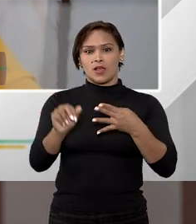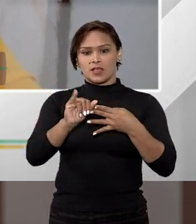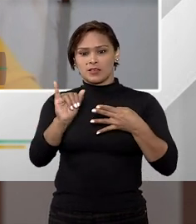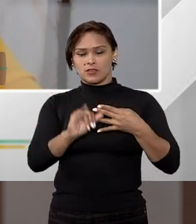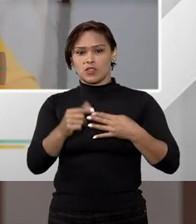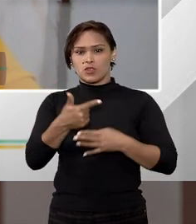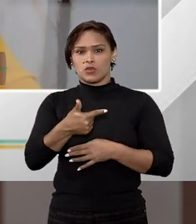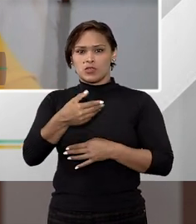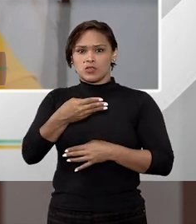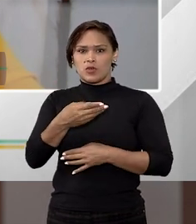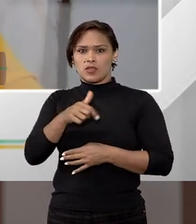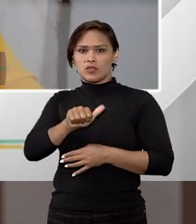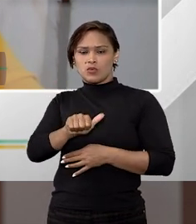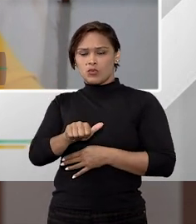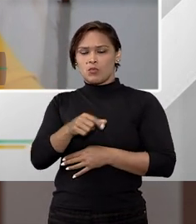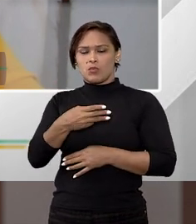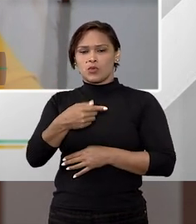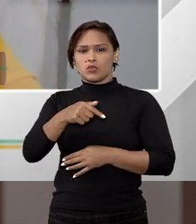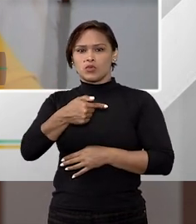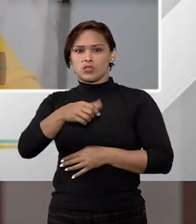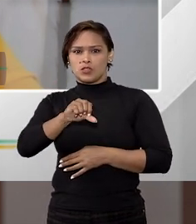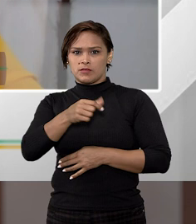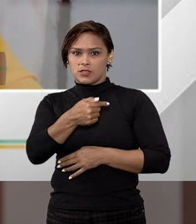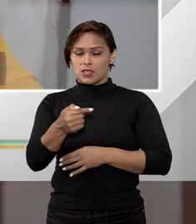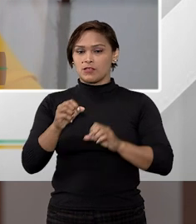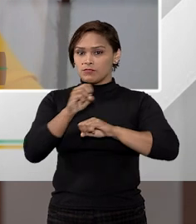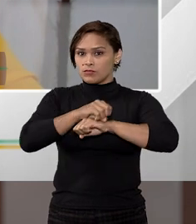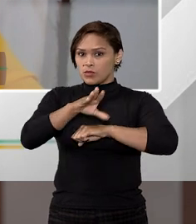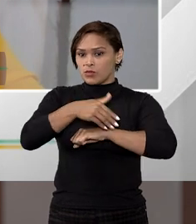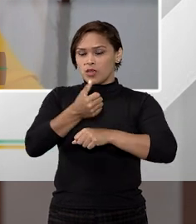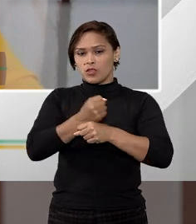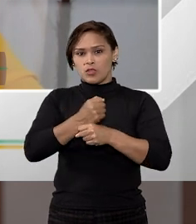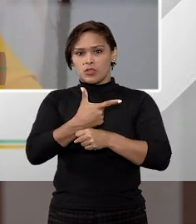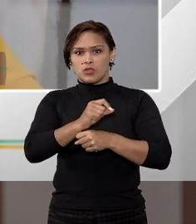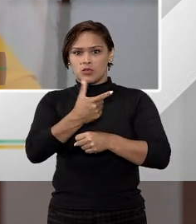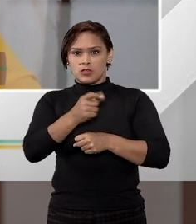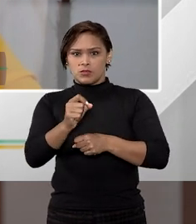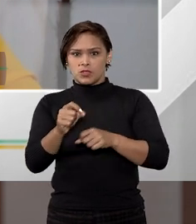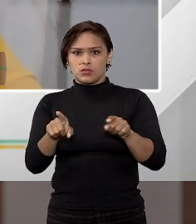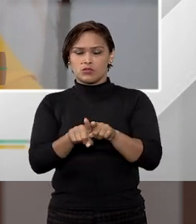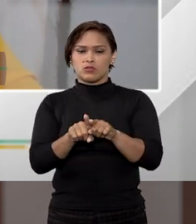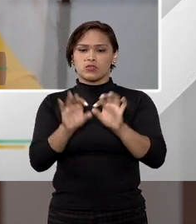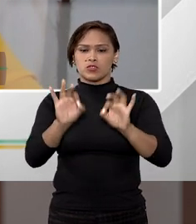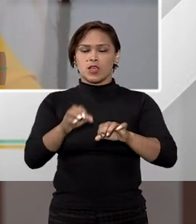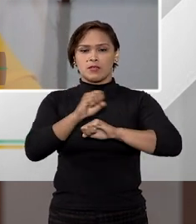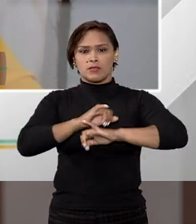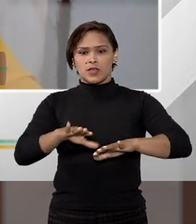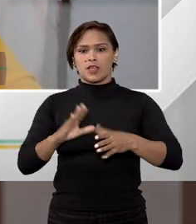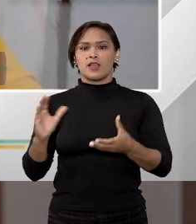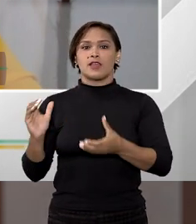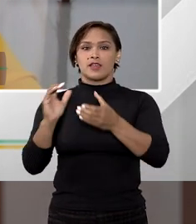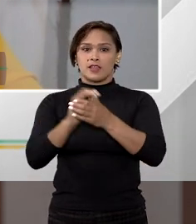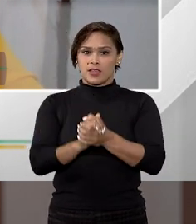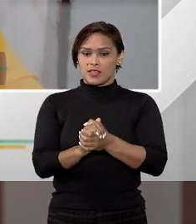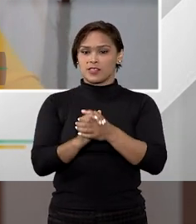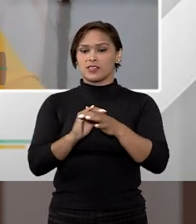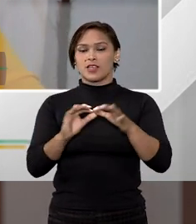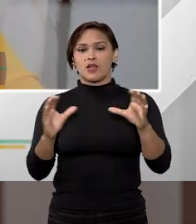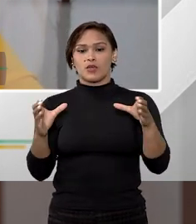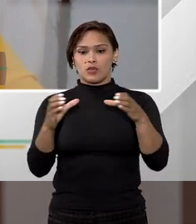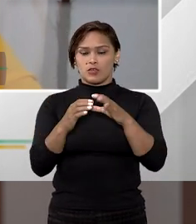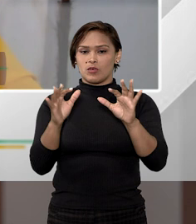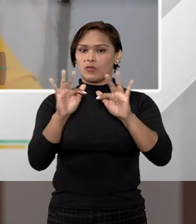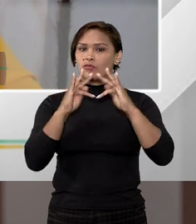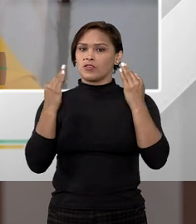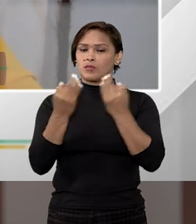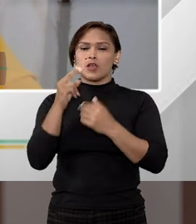241.297, que foi publicado no ano de 2000, já colocou que a expressão casal e entidade familiar